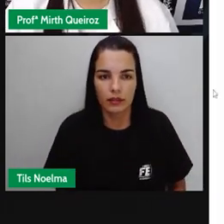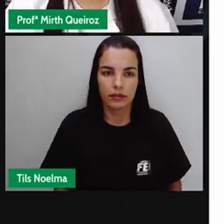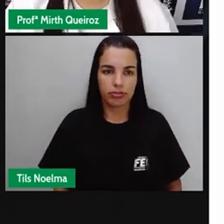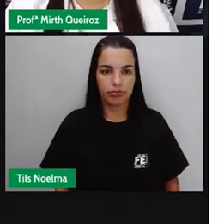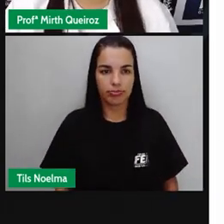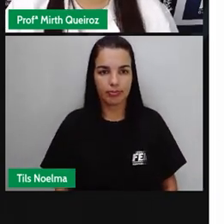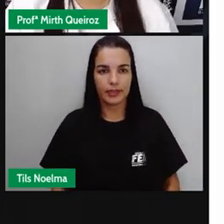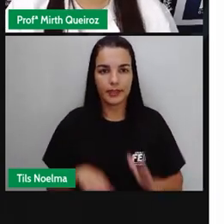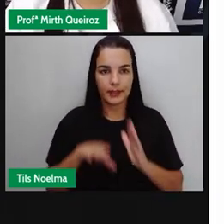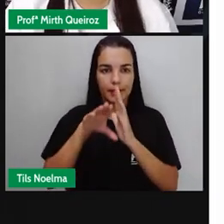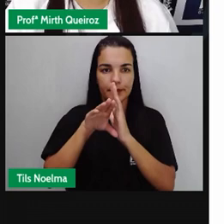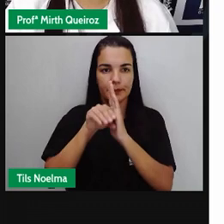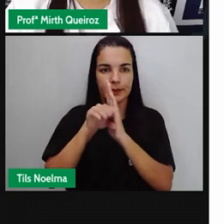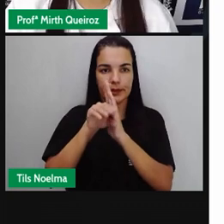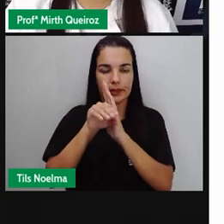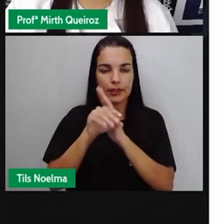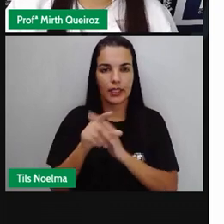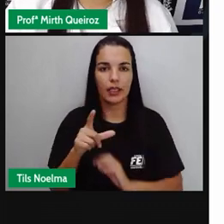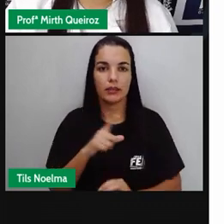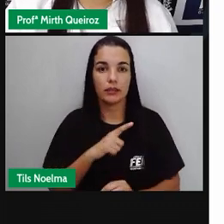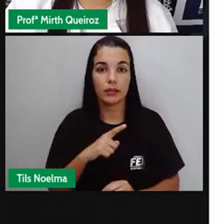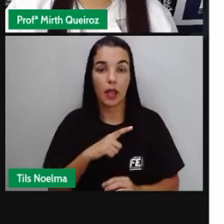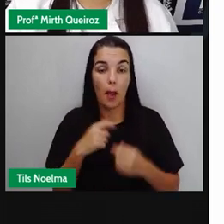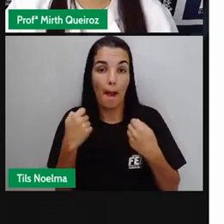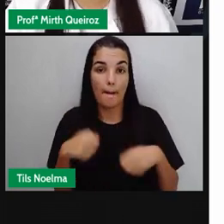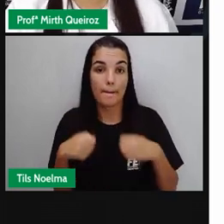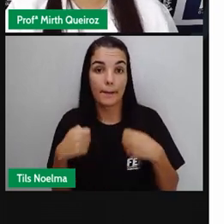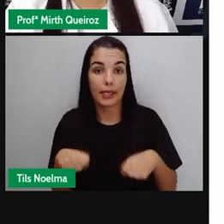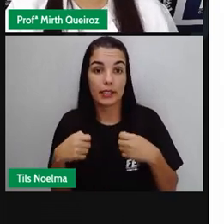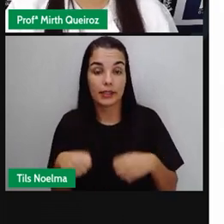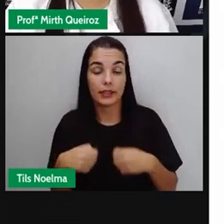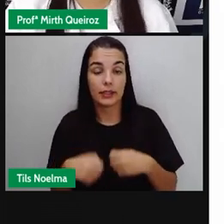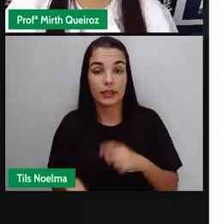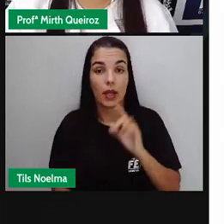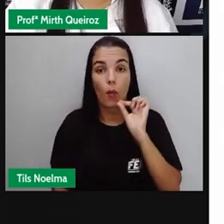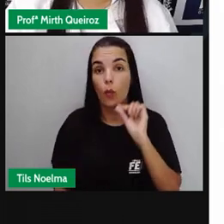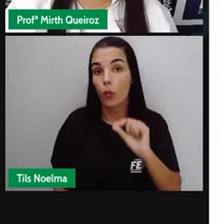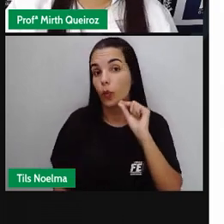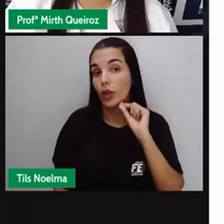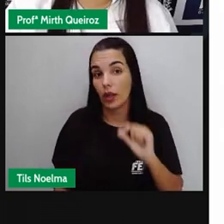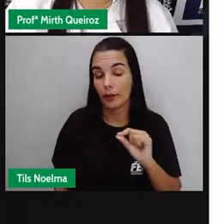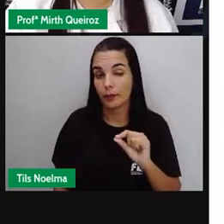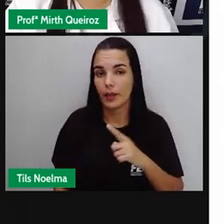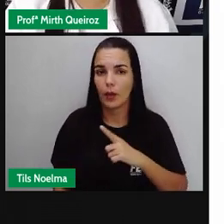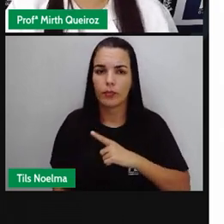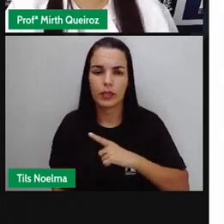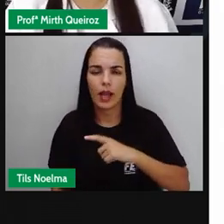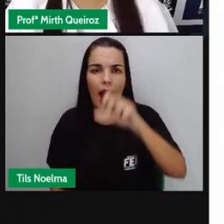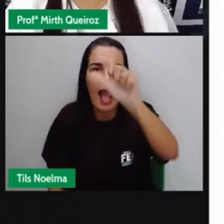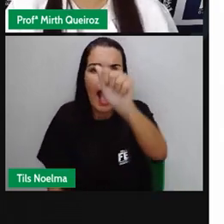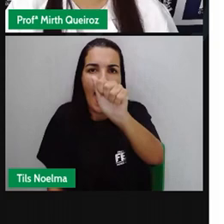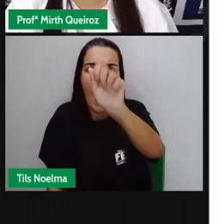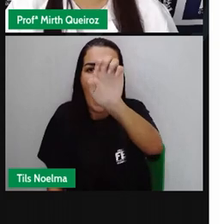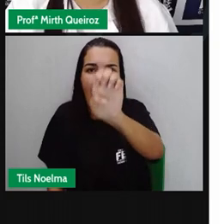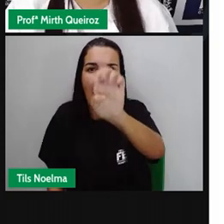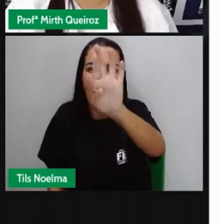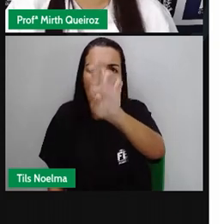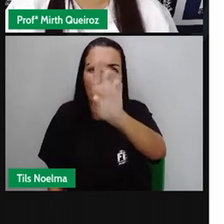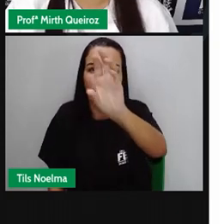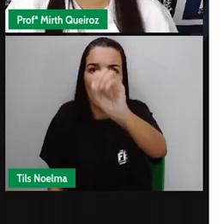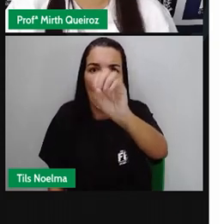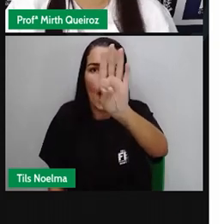As bactérias também, há bactérias que são aeróbias e outras anaeróbias. O que é isso? É de acordo com a